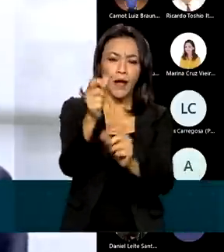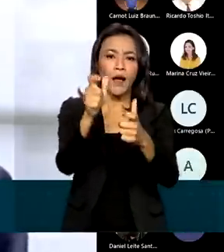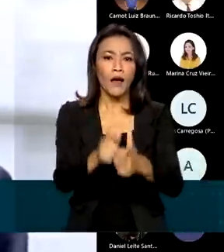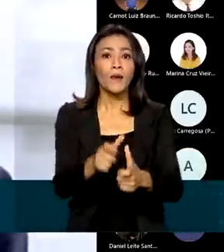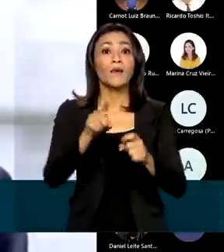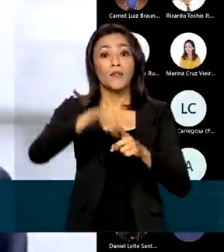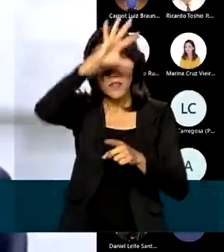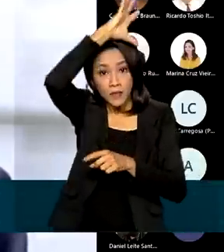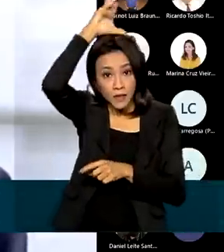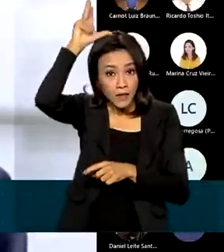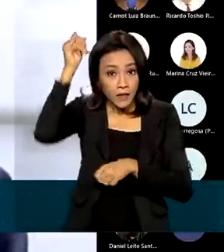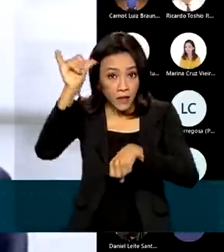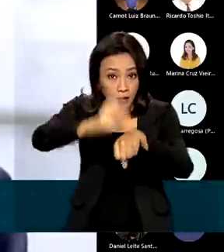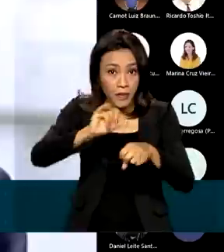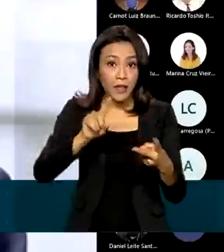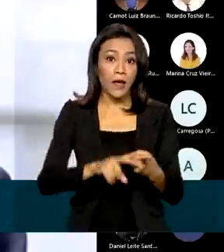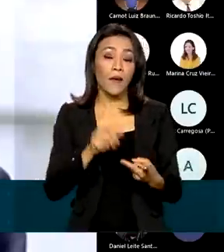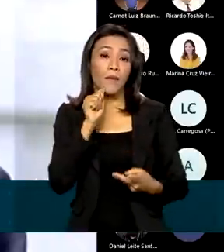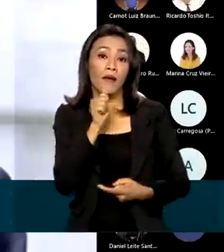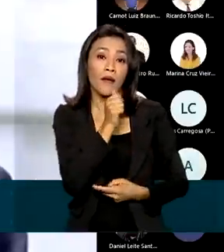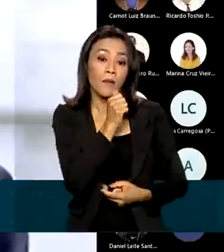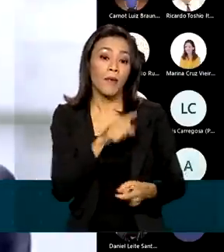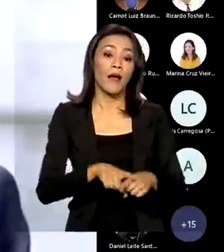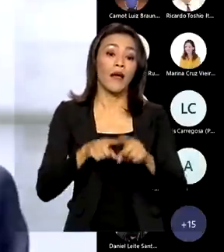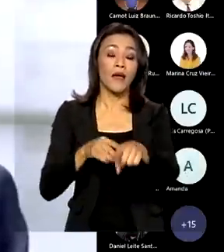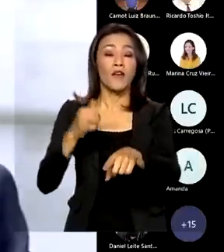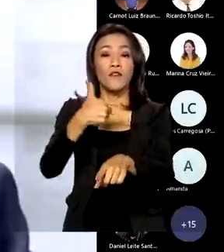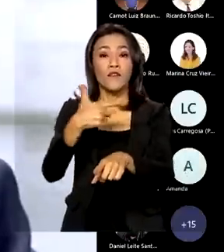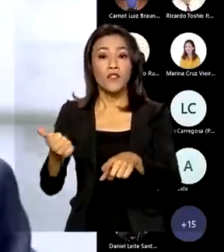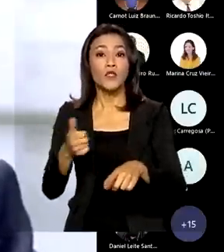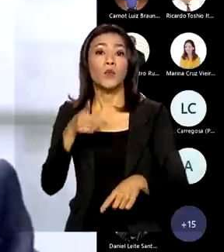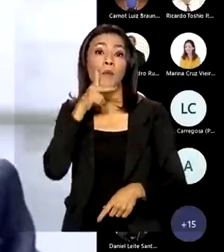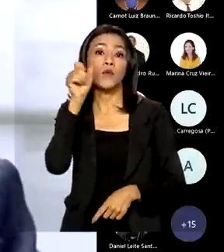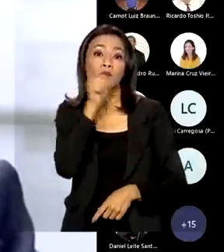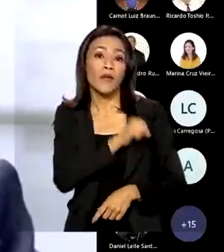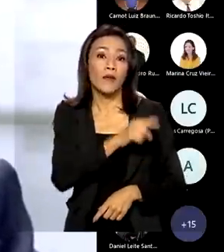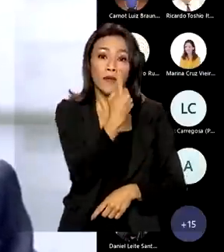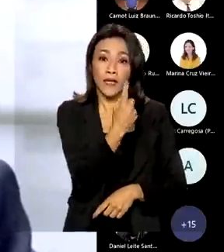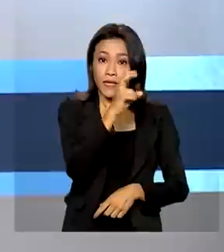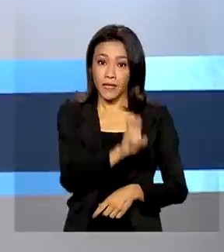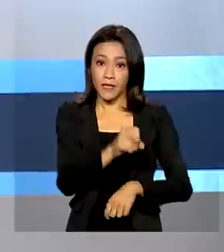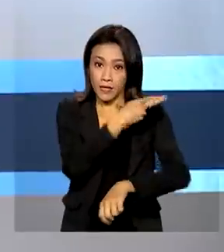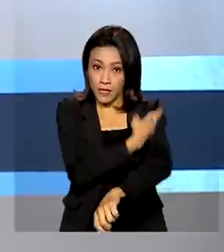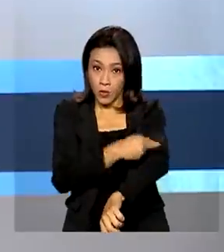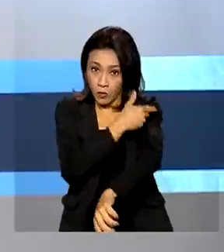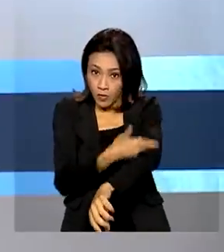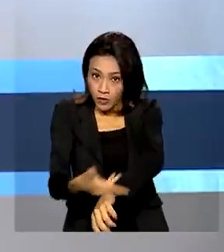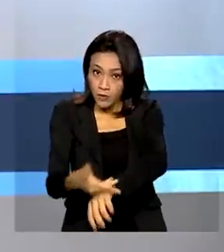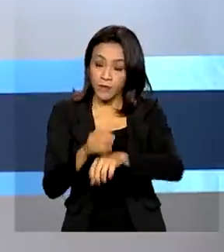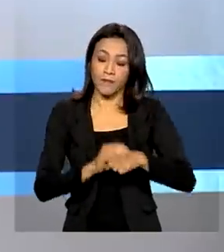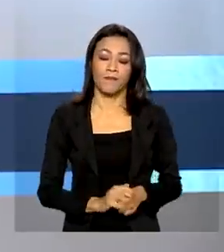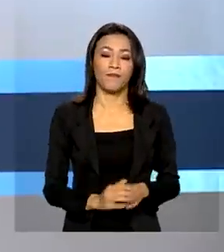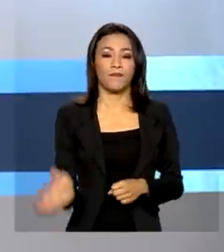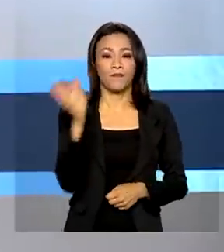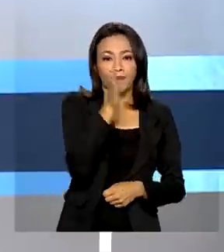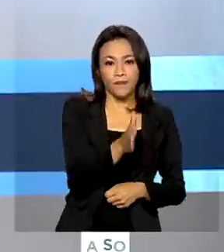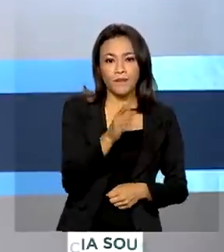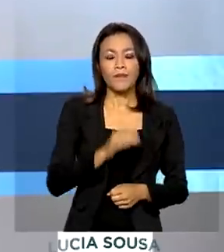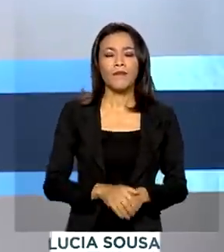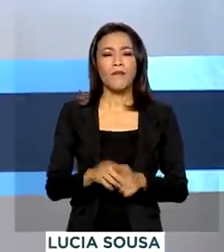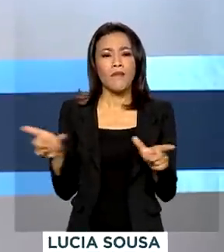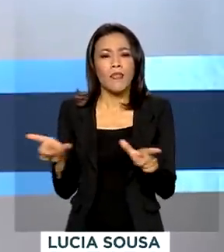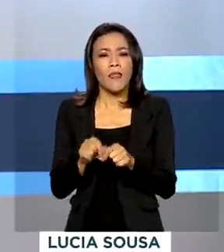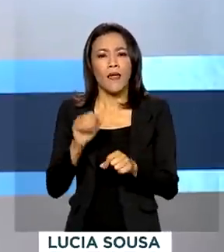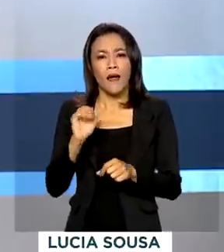18 em Macapá, 84 em Manaus, 21 em Porto Velho e 15 em Rio Branco. A Anatel publicou